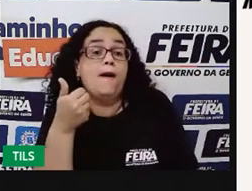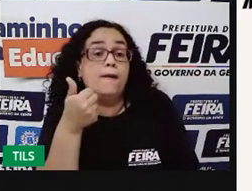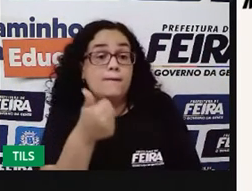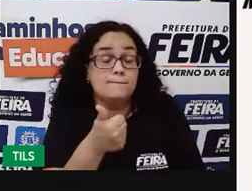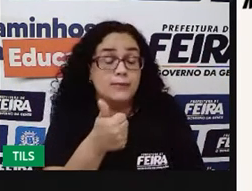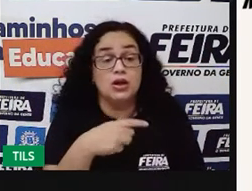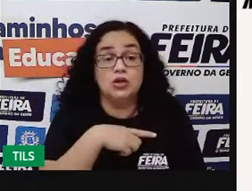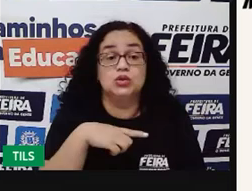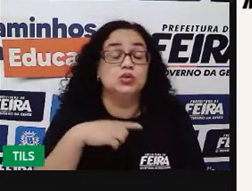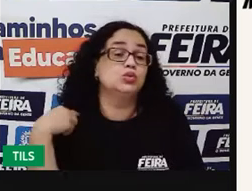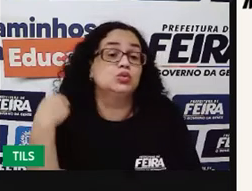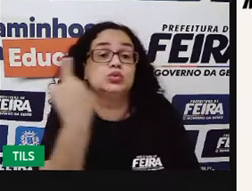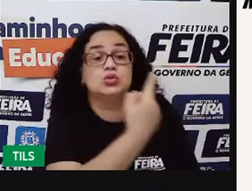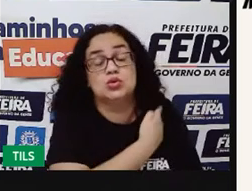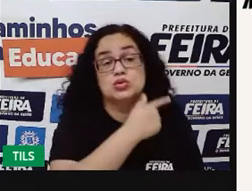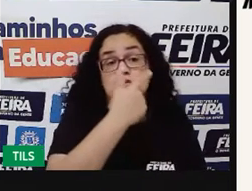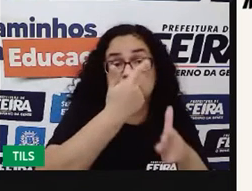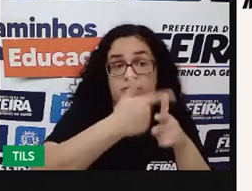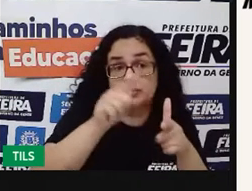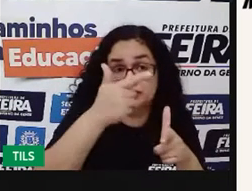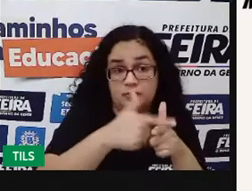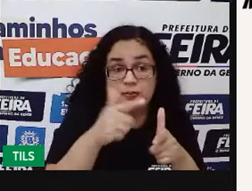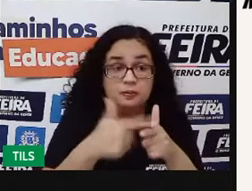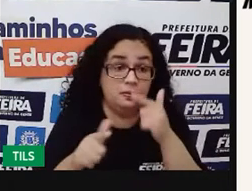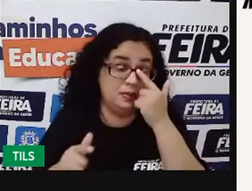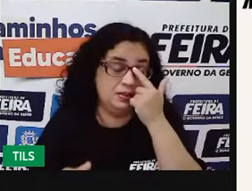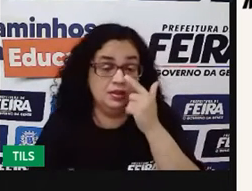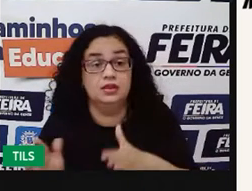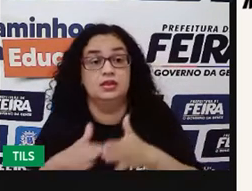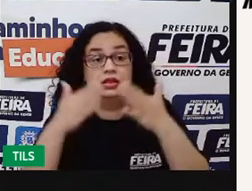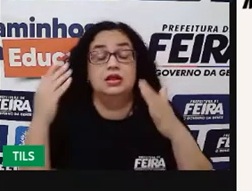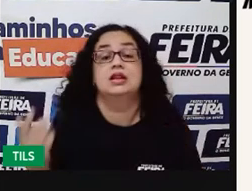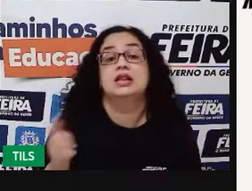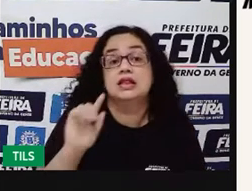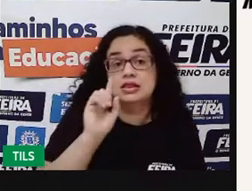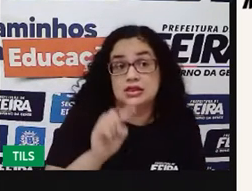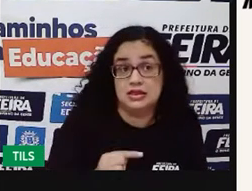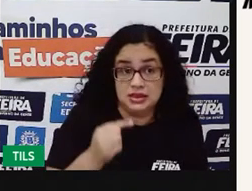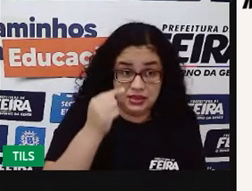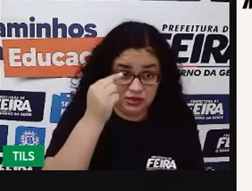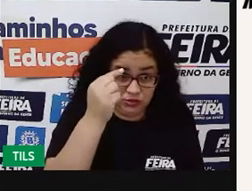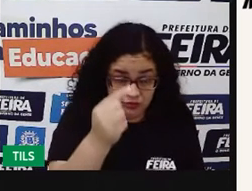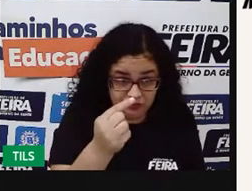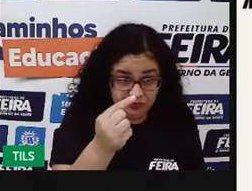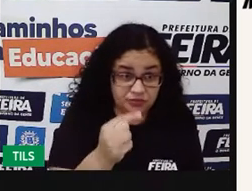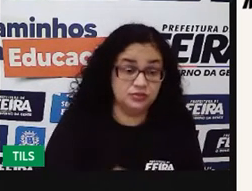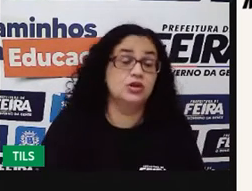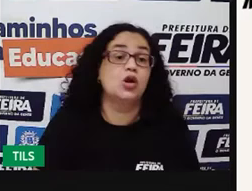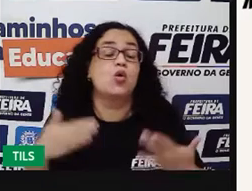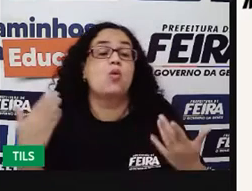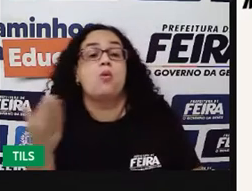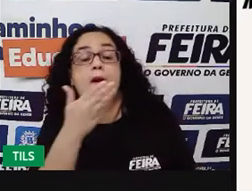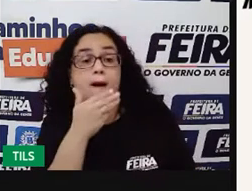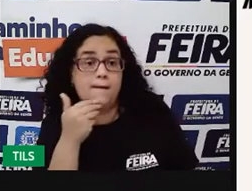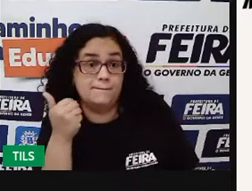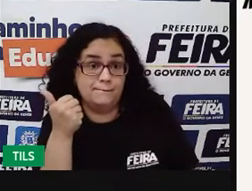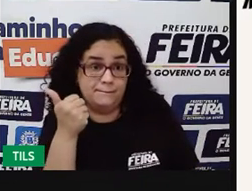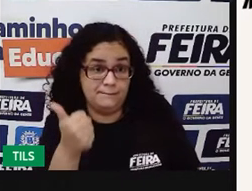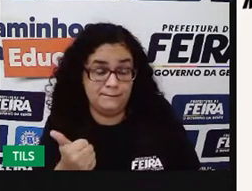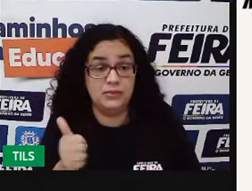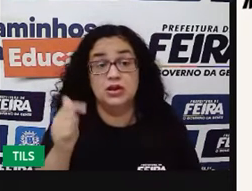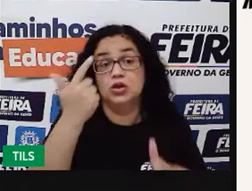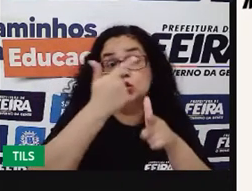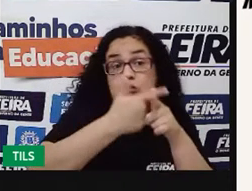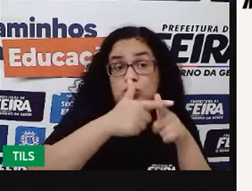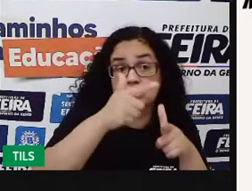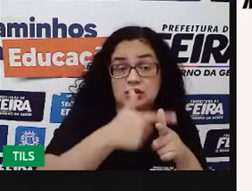resolver o nosso problema? E então, depois de tomada essa decisão, de qual a melhor solução para resolver